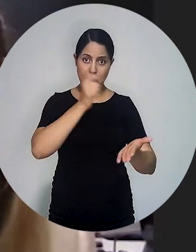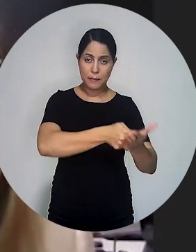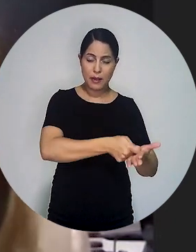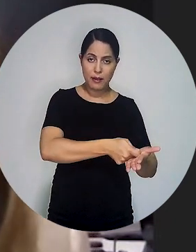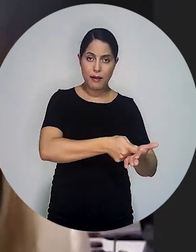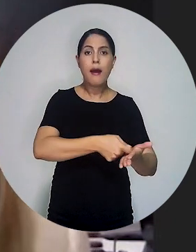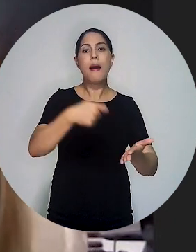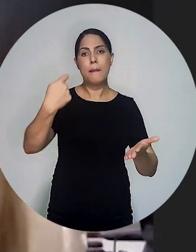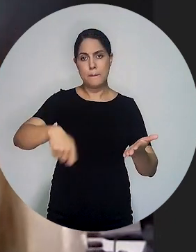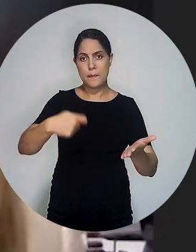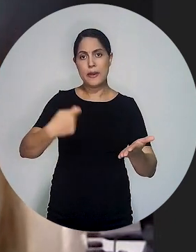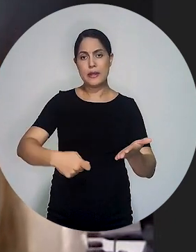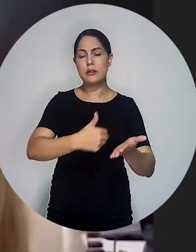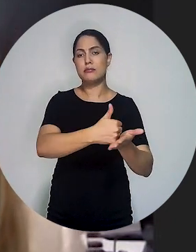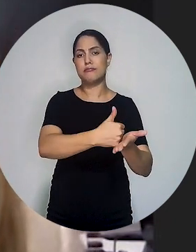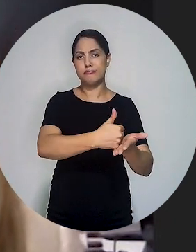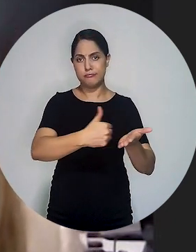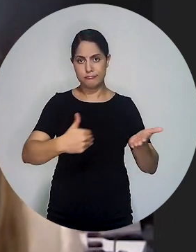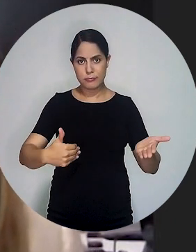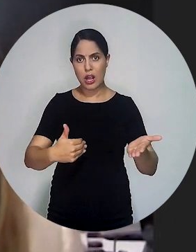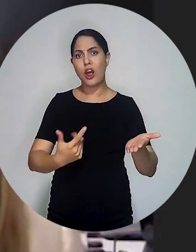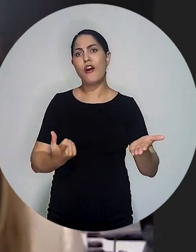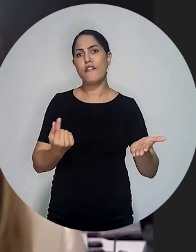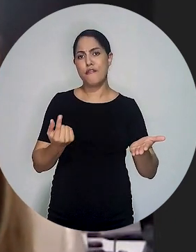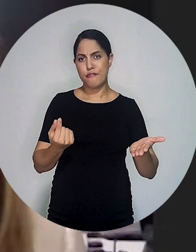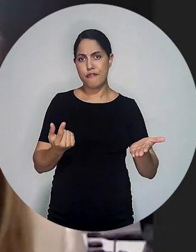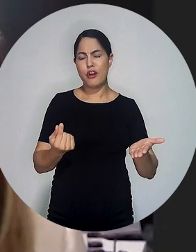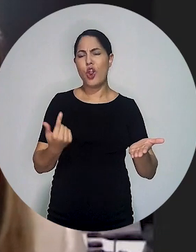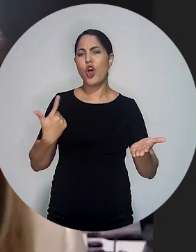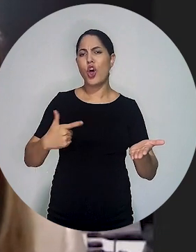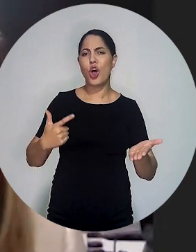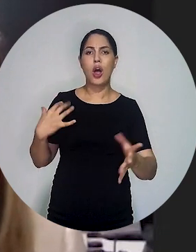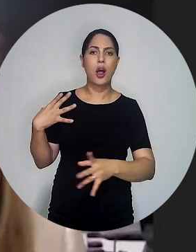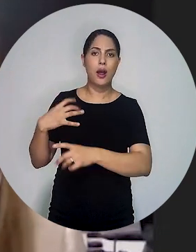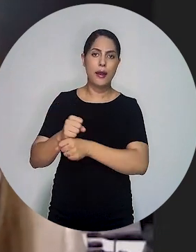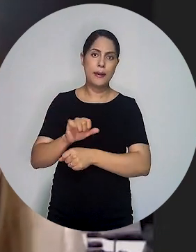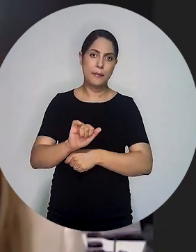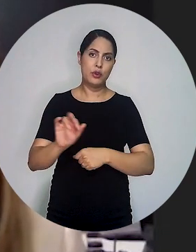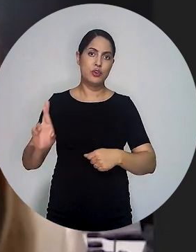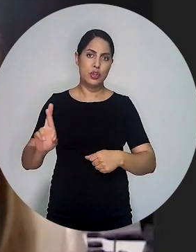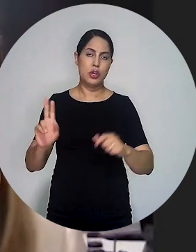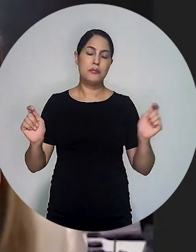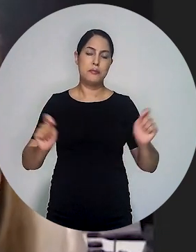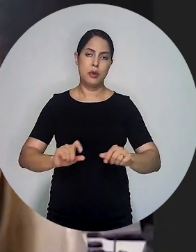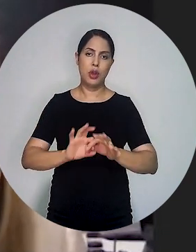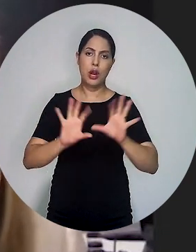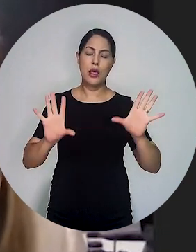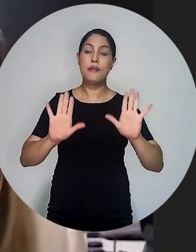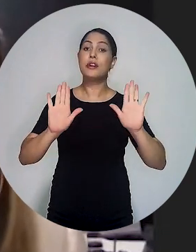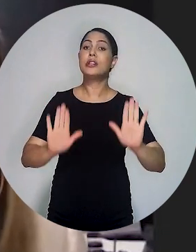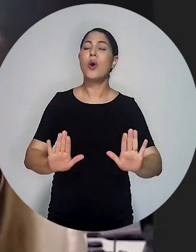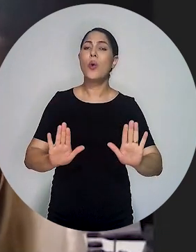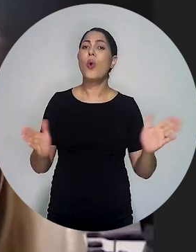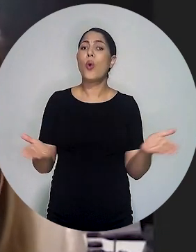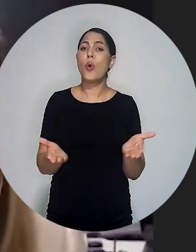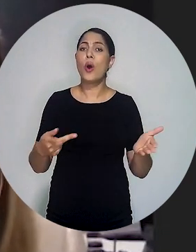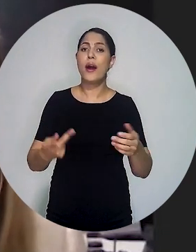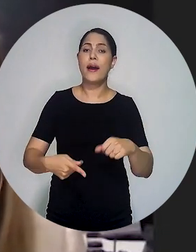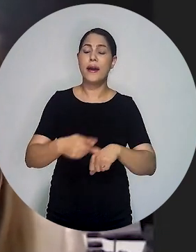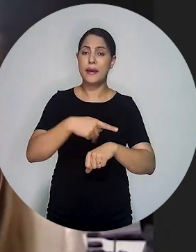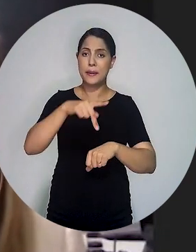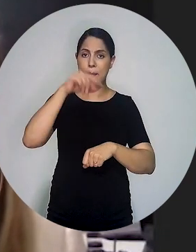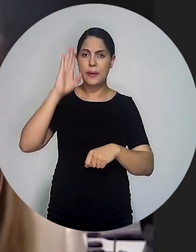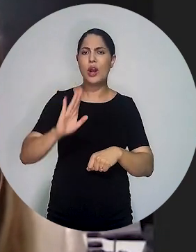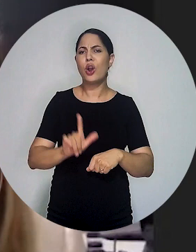no Brasil, ele tem a possibilidade legal de promover o completo abatimento do valor desta pensão da sua base de cálculo do imposto de renda. Então,